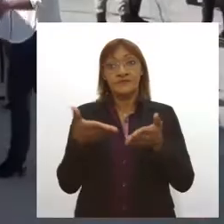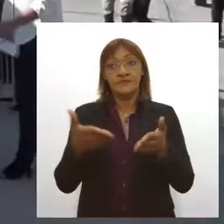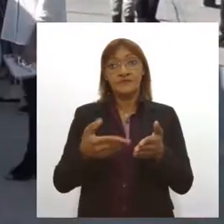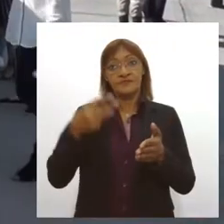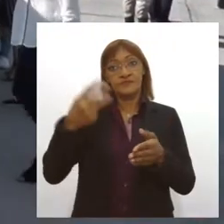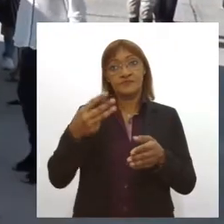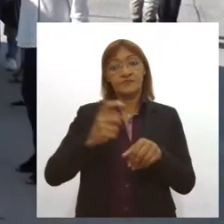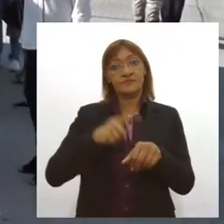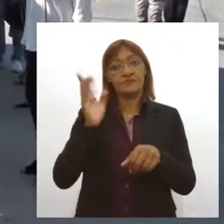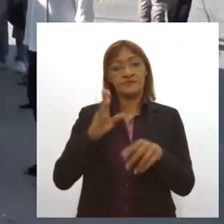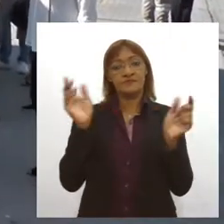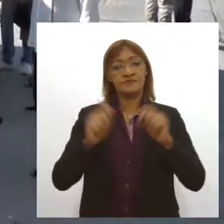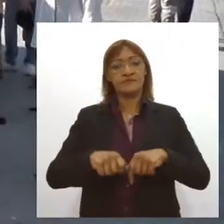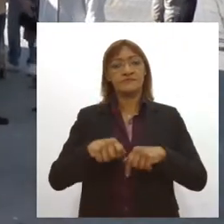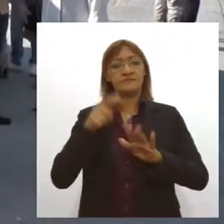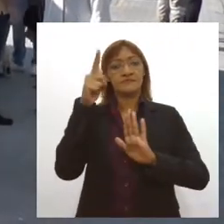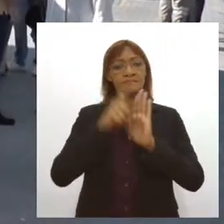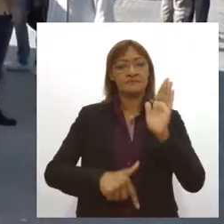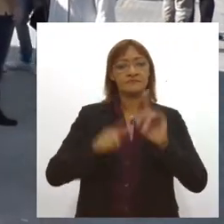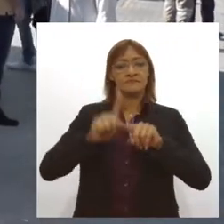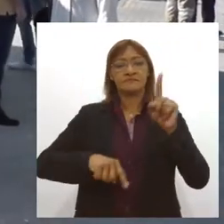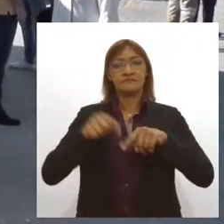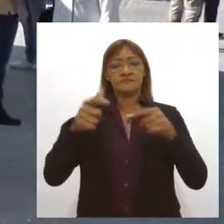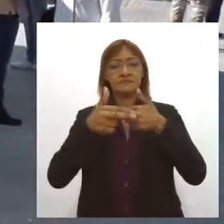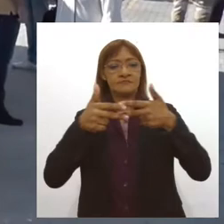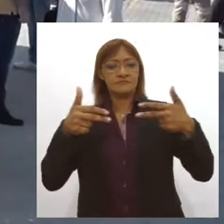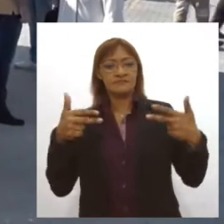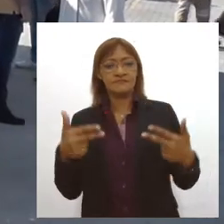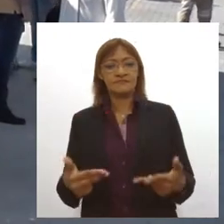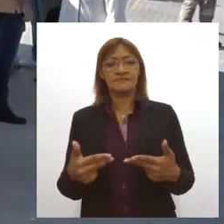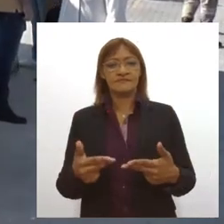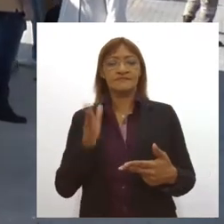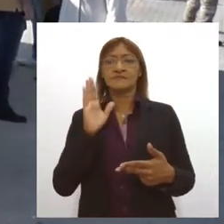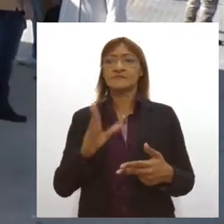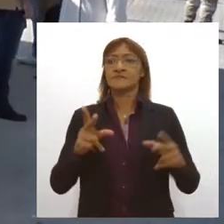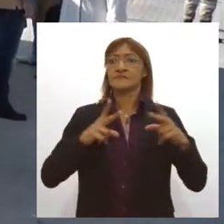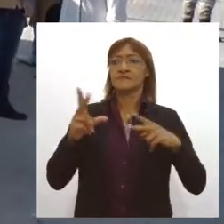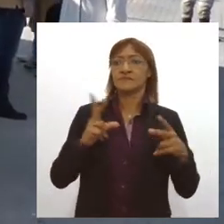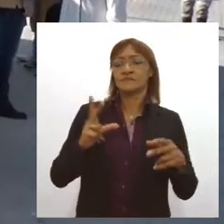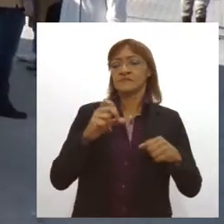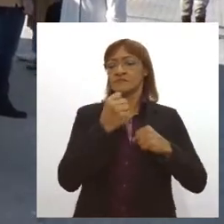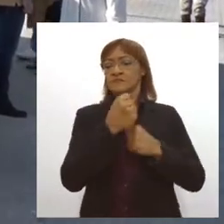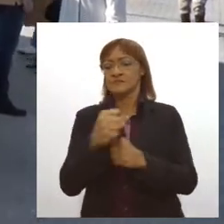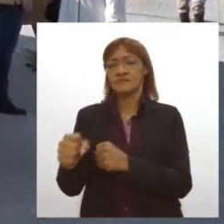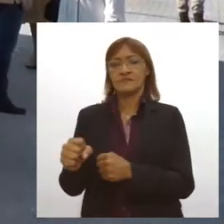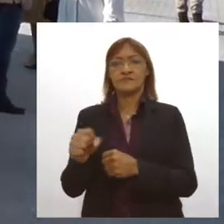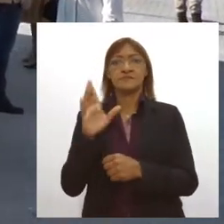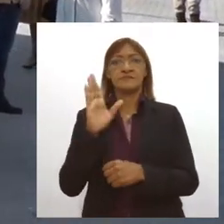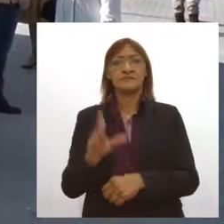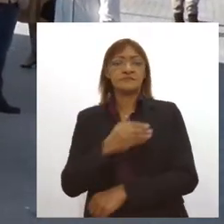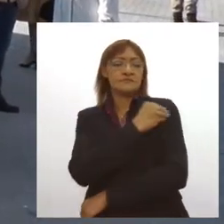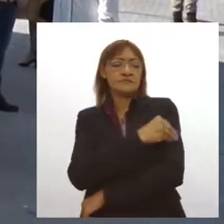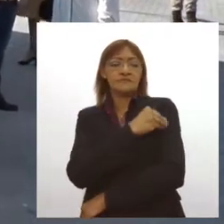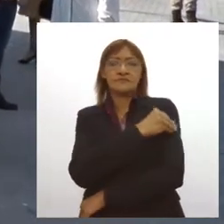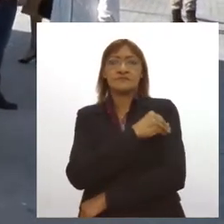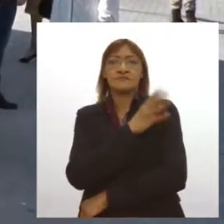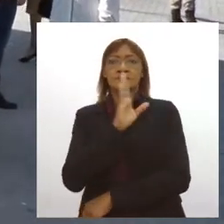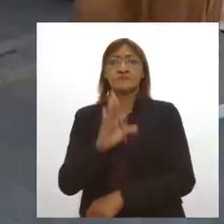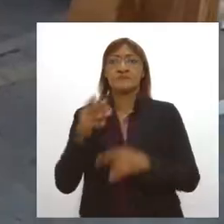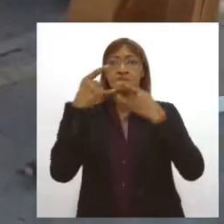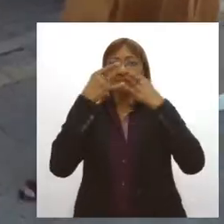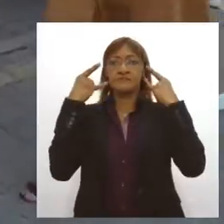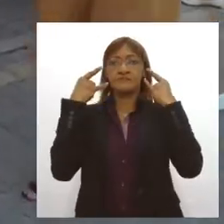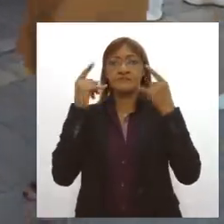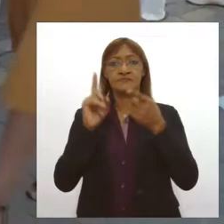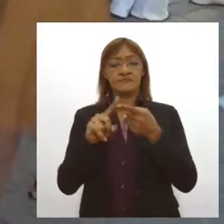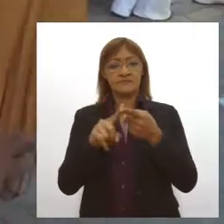ser doados materiais de higiene pessoal e limpeza em geral, alimentos não perecíveis, álcool em gel 70% e máscaras.